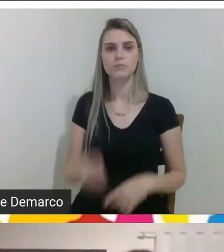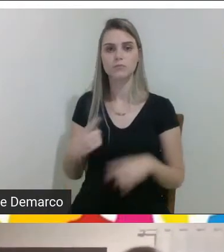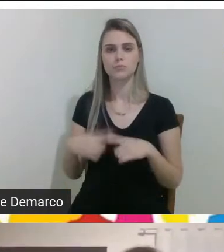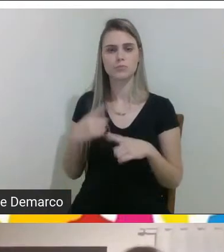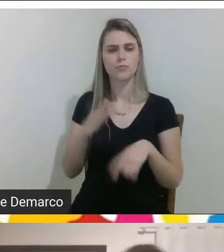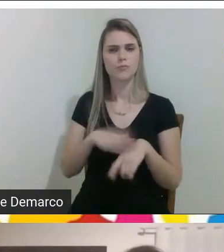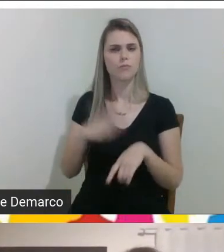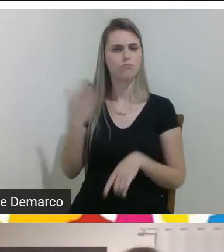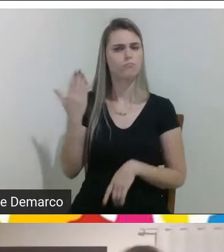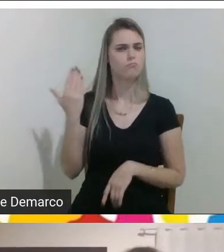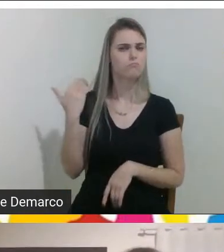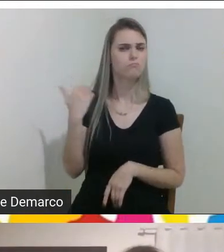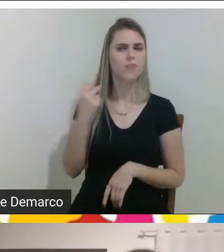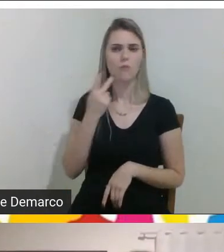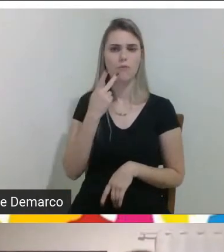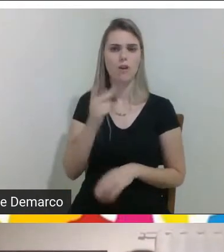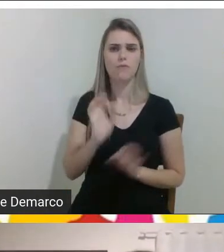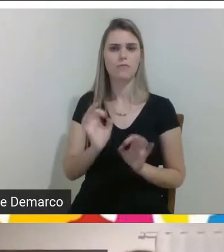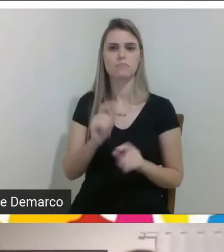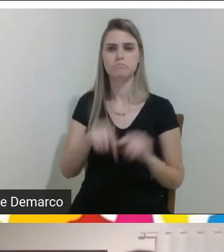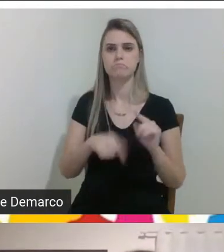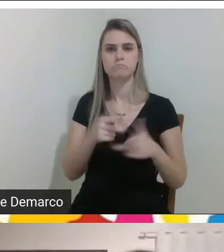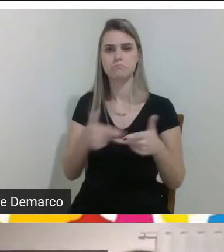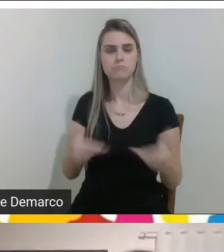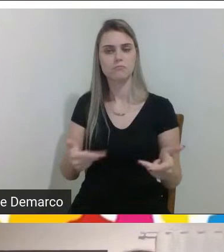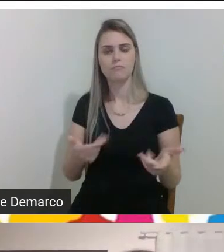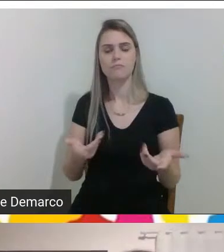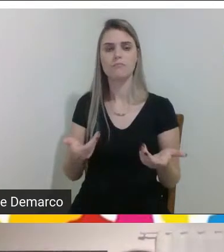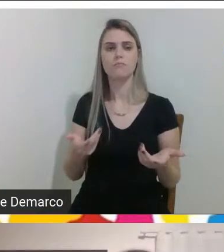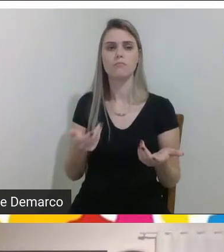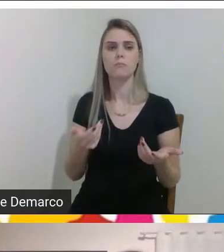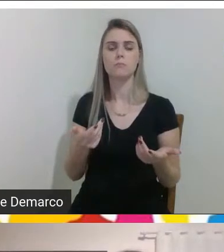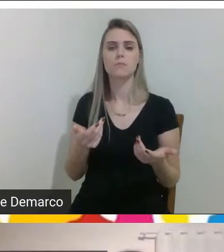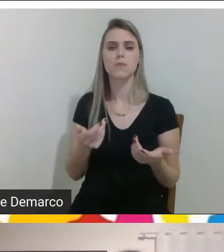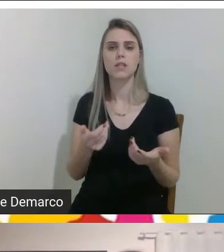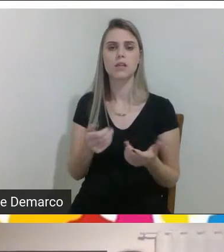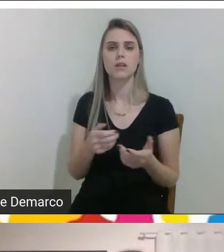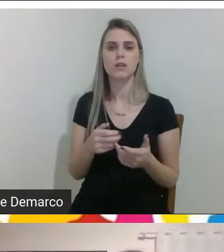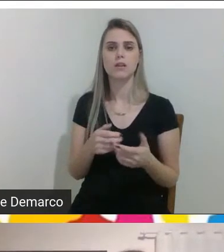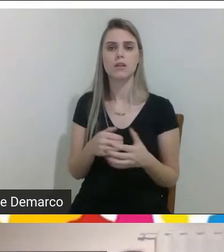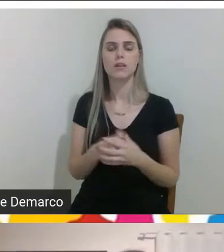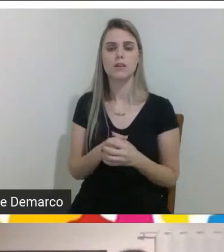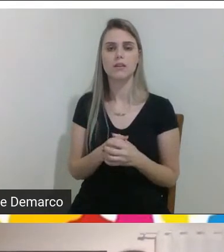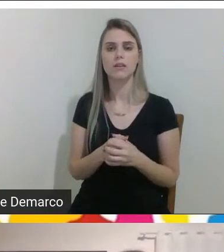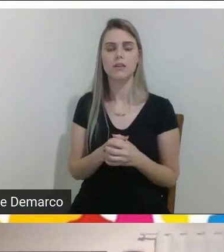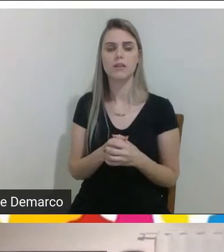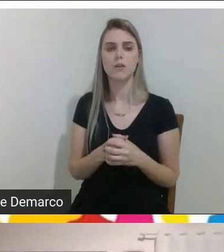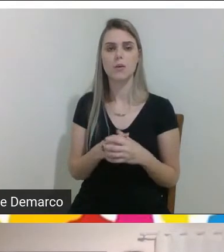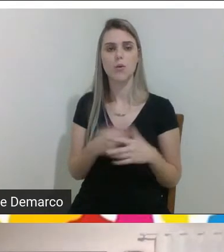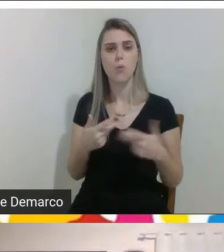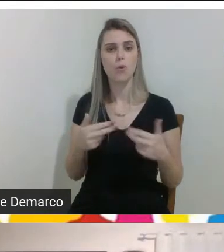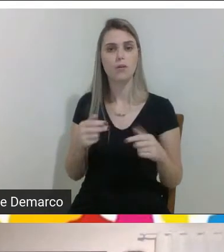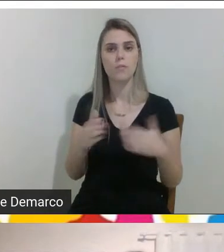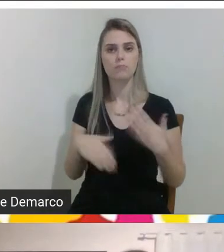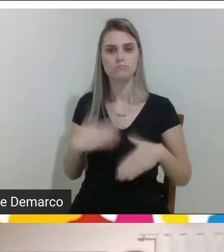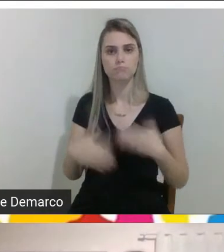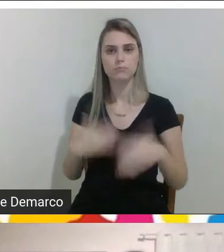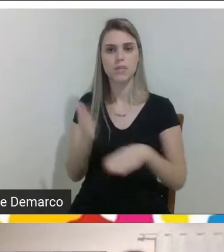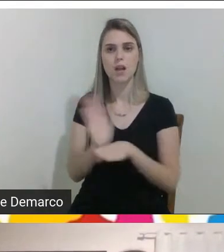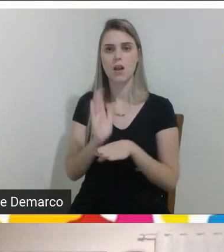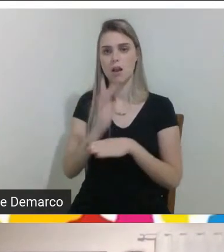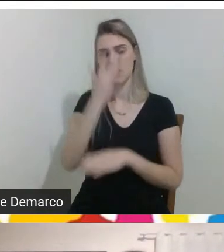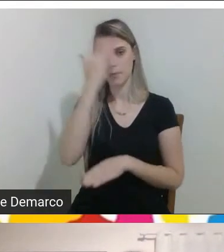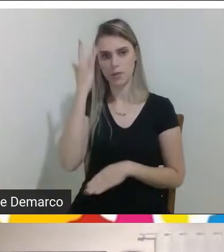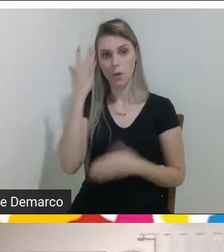em equipamentos em soluções para desenvolver as pessoas e